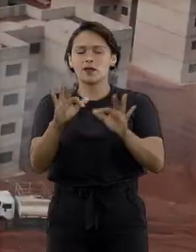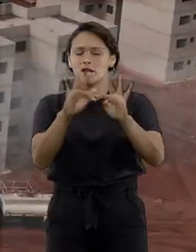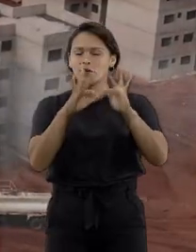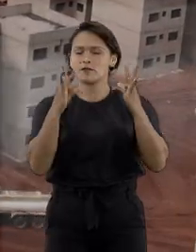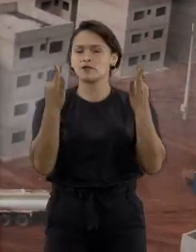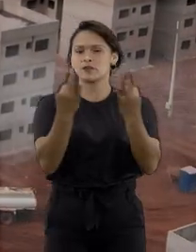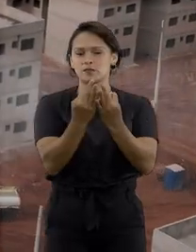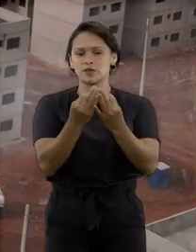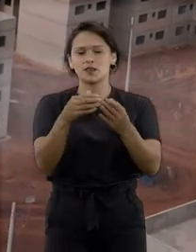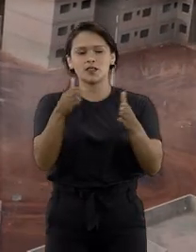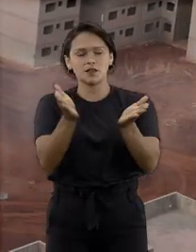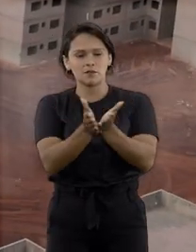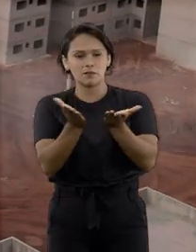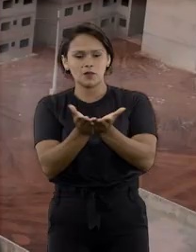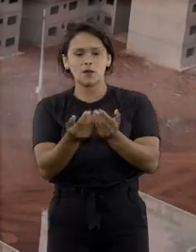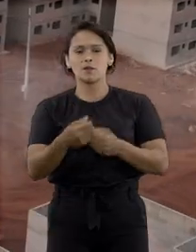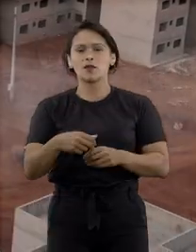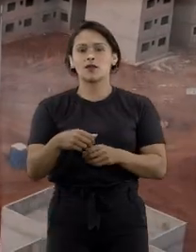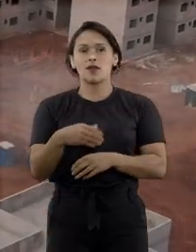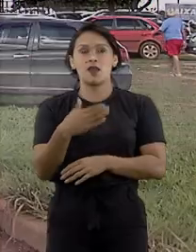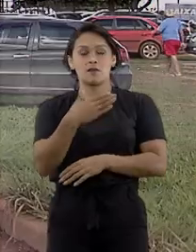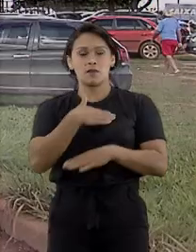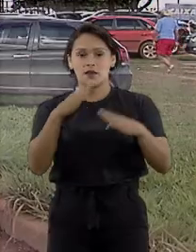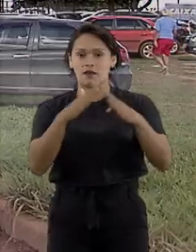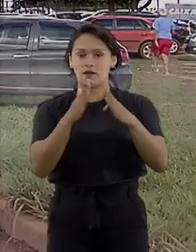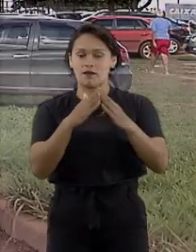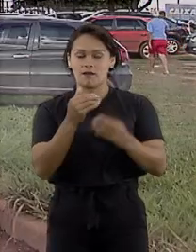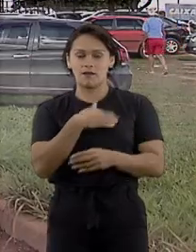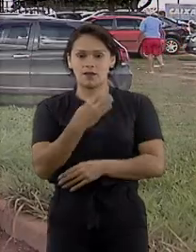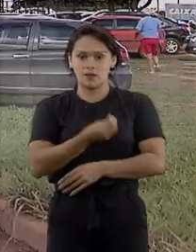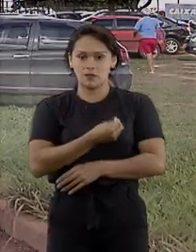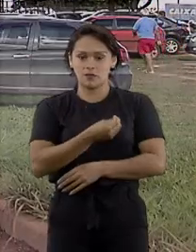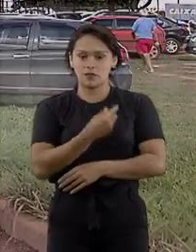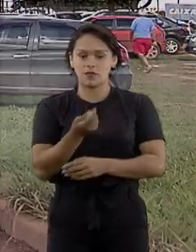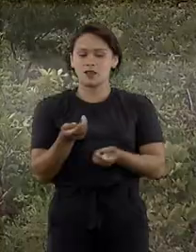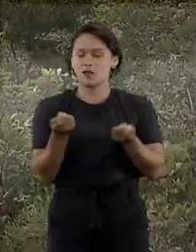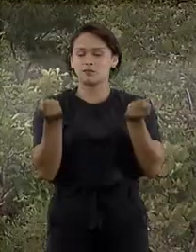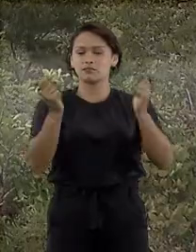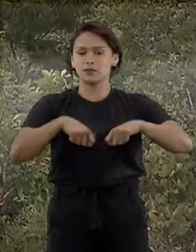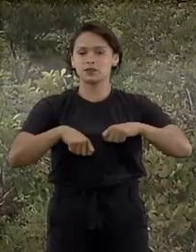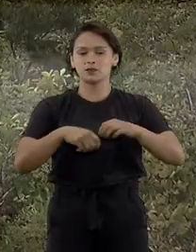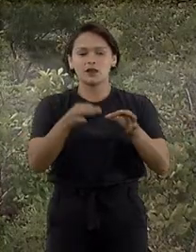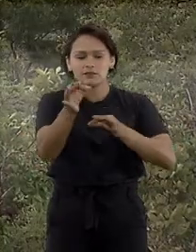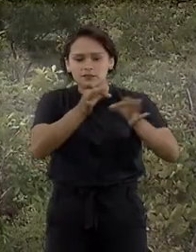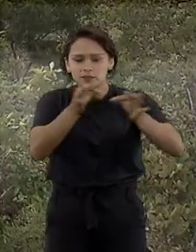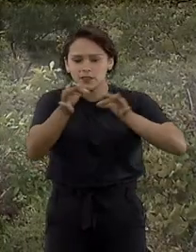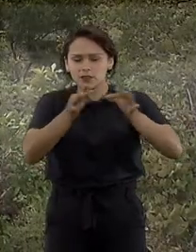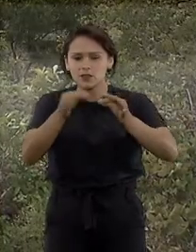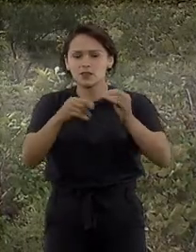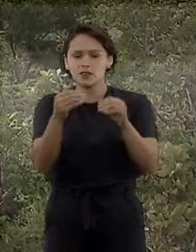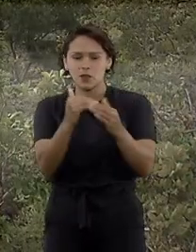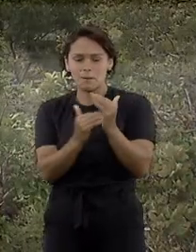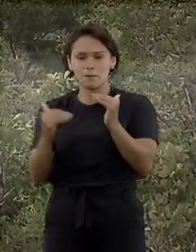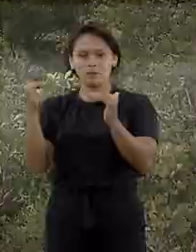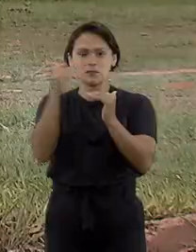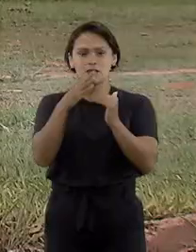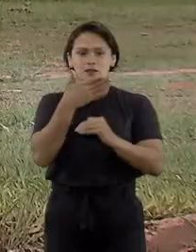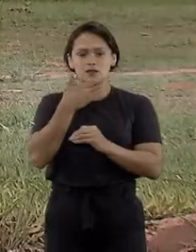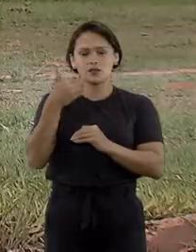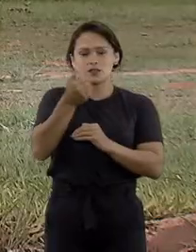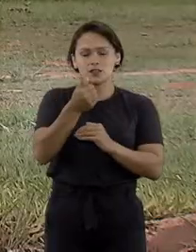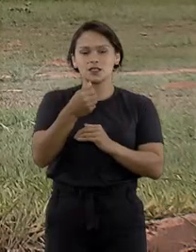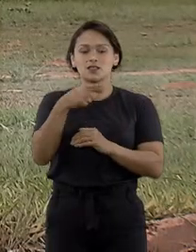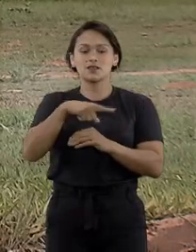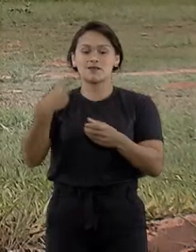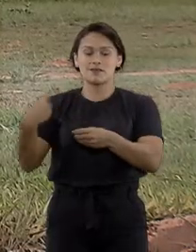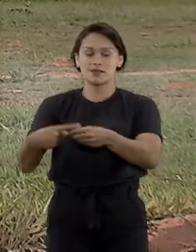renda beneficiárias do programa Minha Casa Minha Vida. A questão envolvia a possibilidade de regularização e promoção de melhorias urbanas no